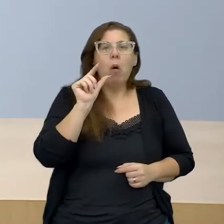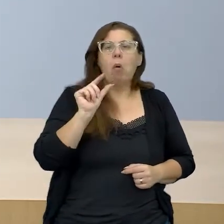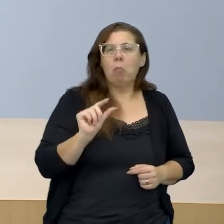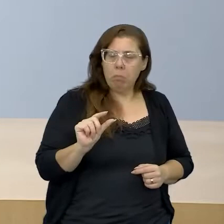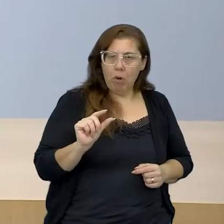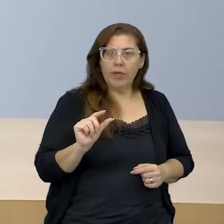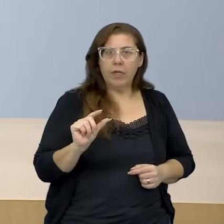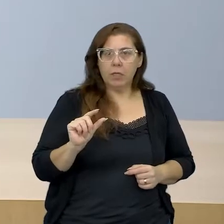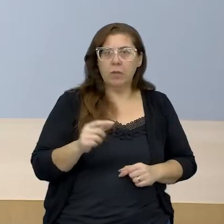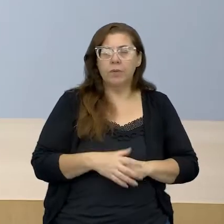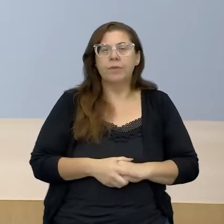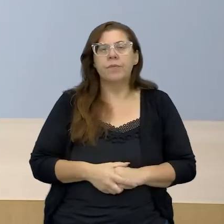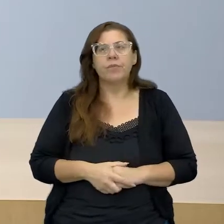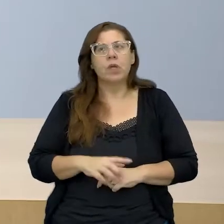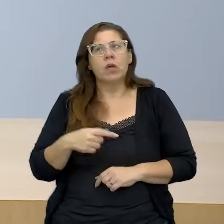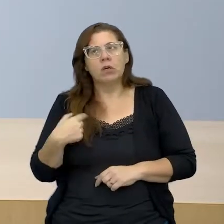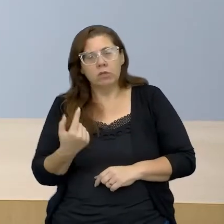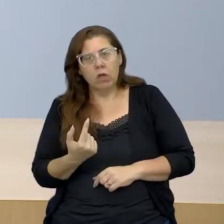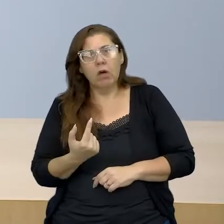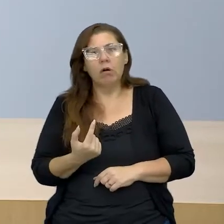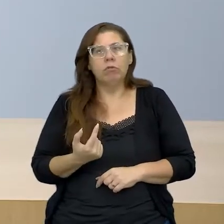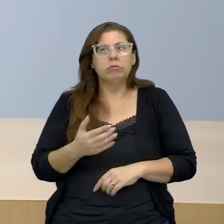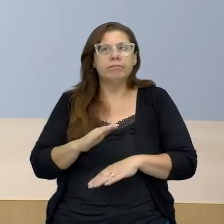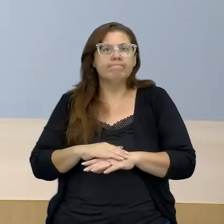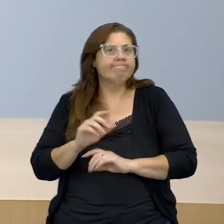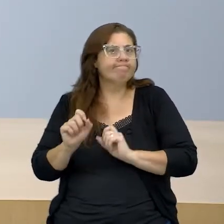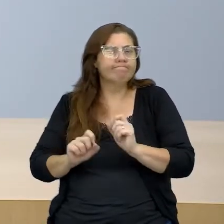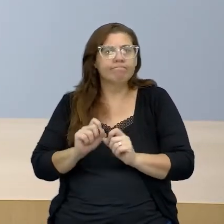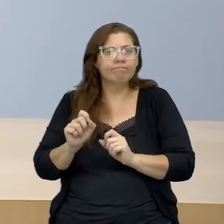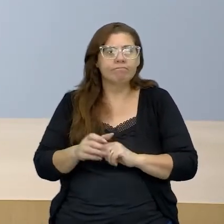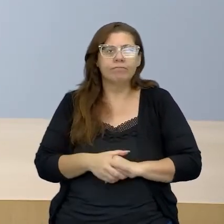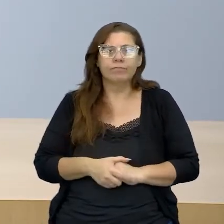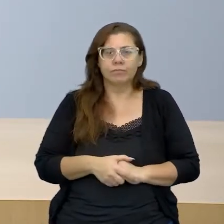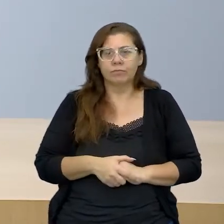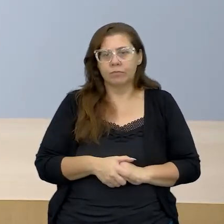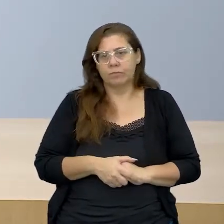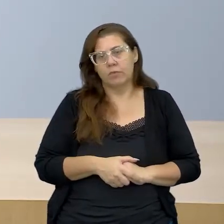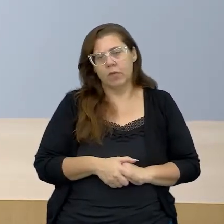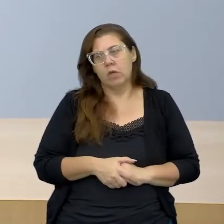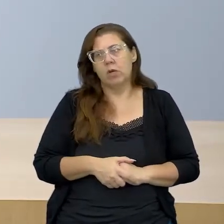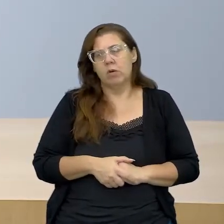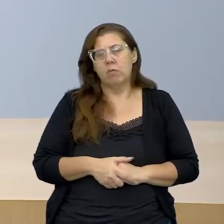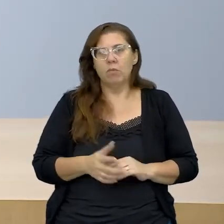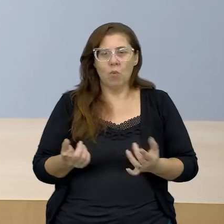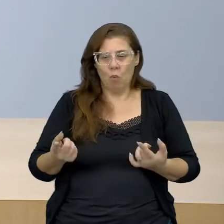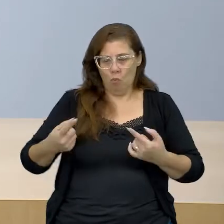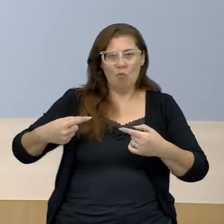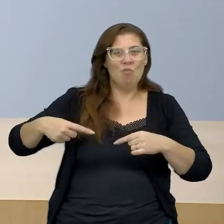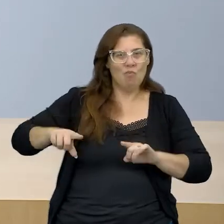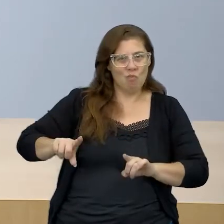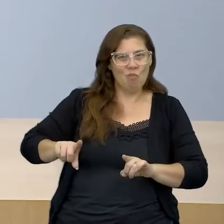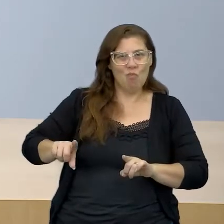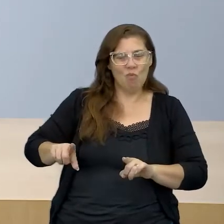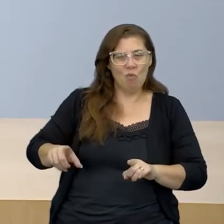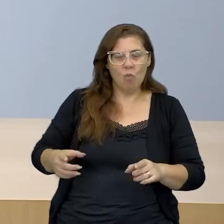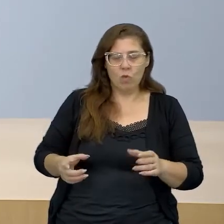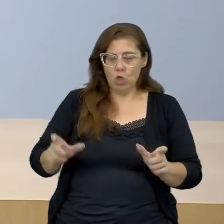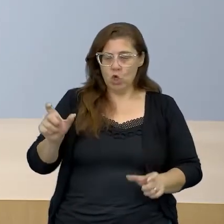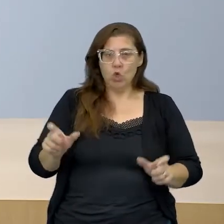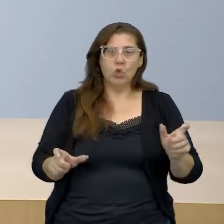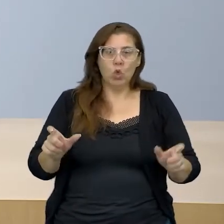sobre a biopolítica, a gente apelou para uma oposição entre dois